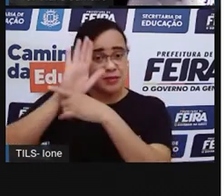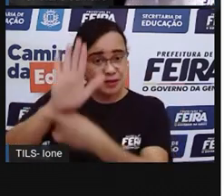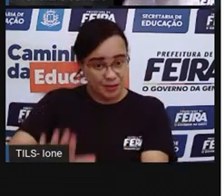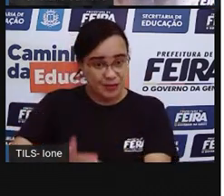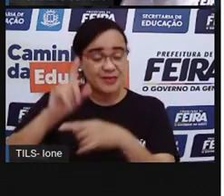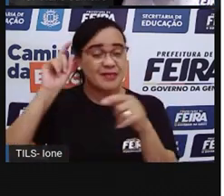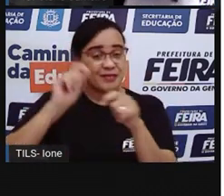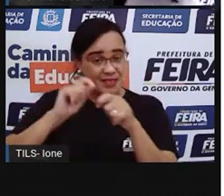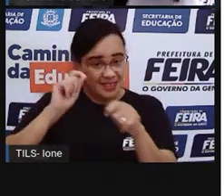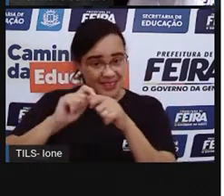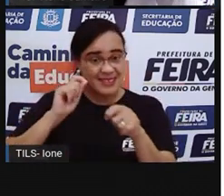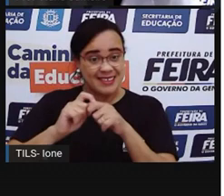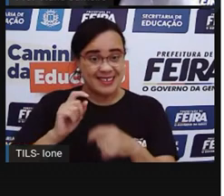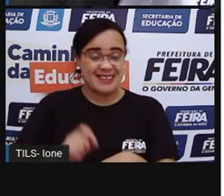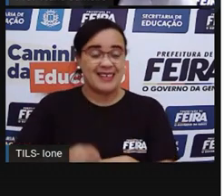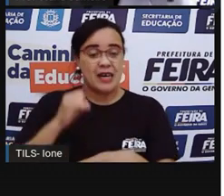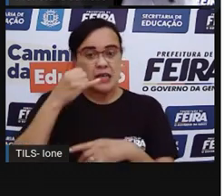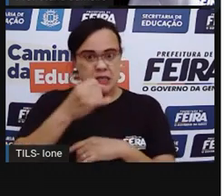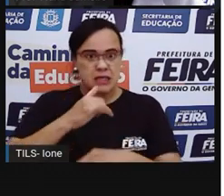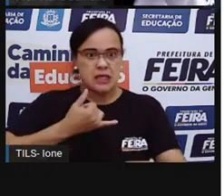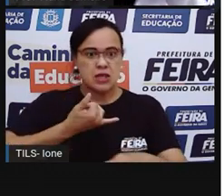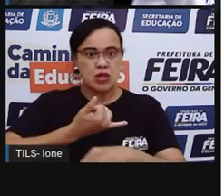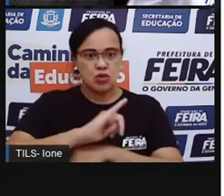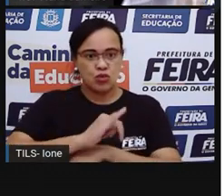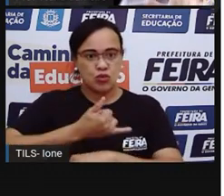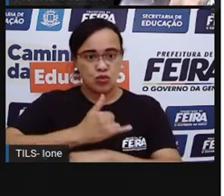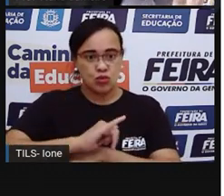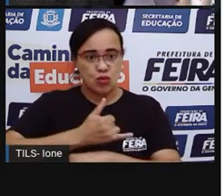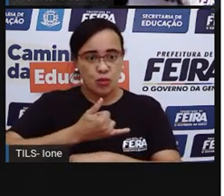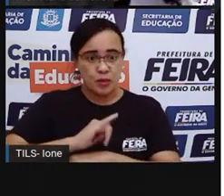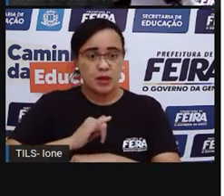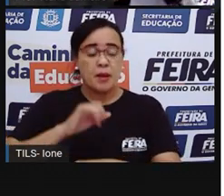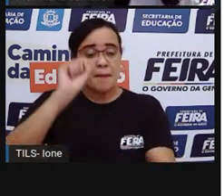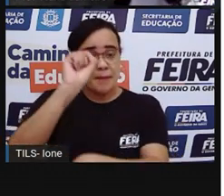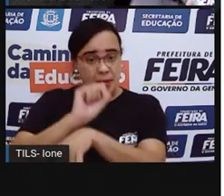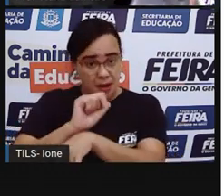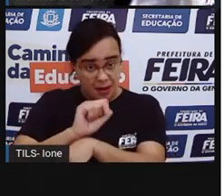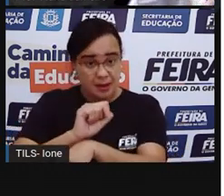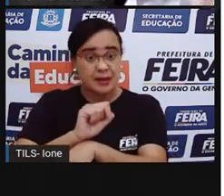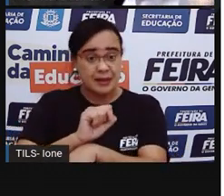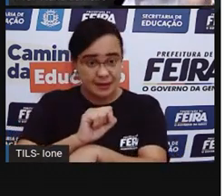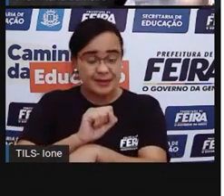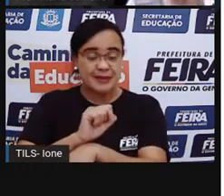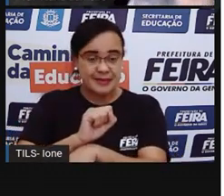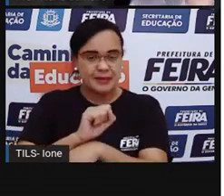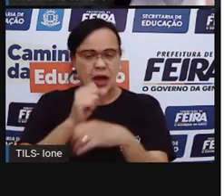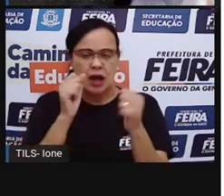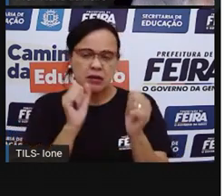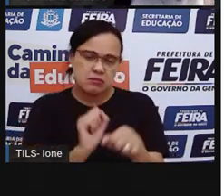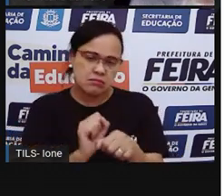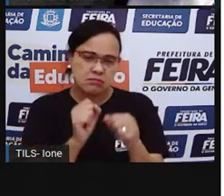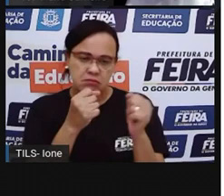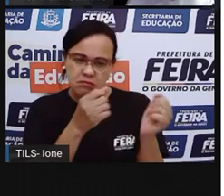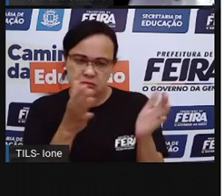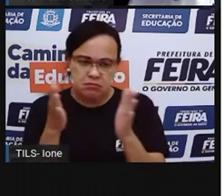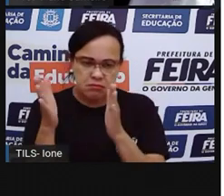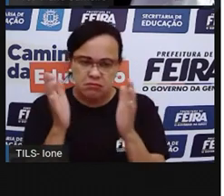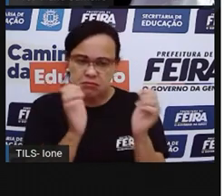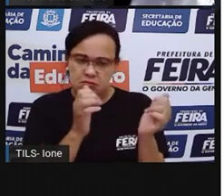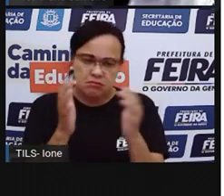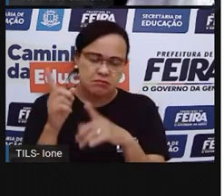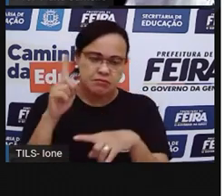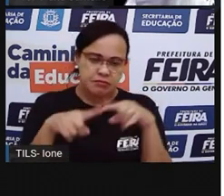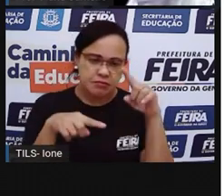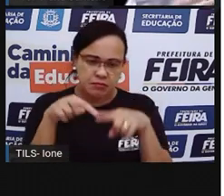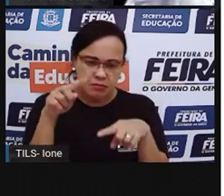YouTube, pausa a aula e vai lá procurar o material. Se você está vendo pela TV, pede ajuda a algum adulto que